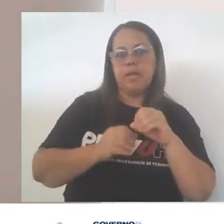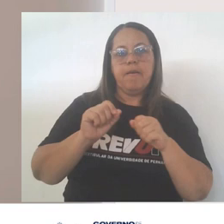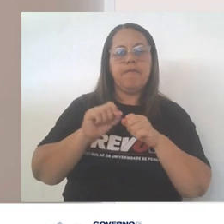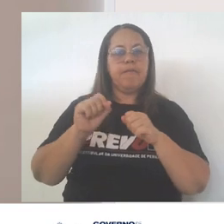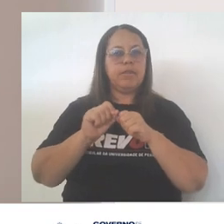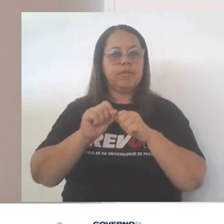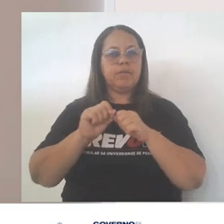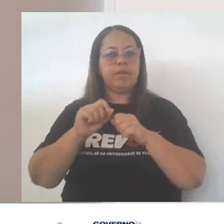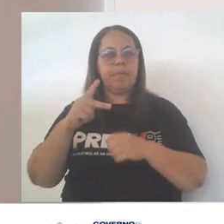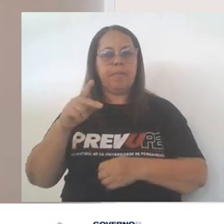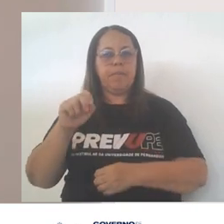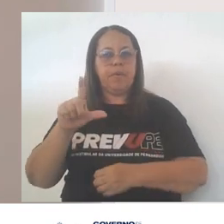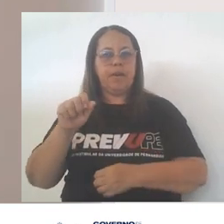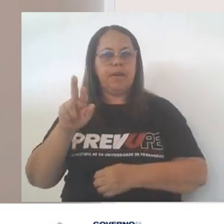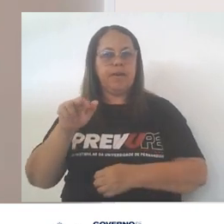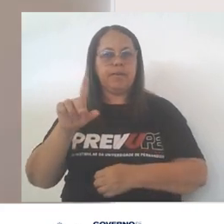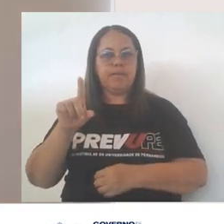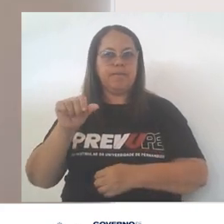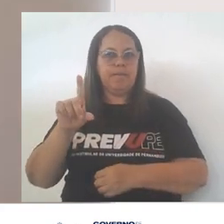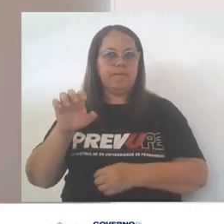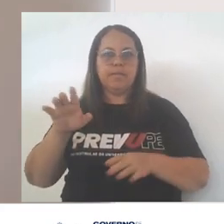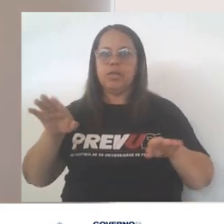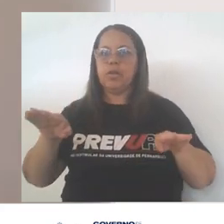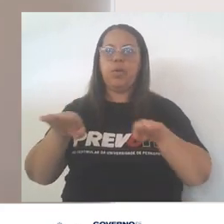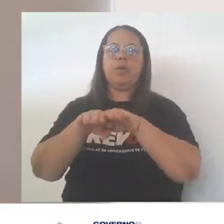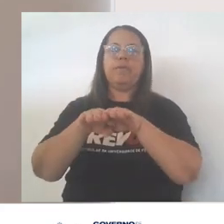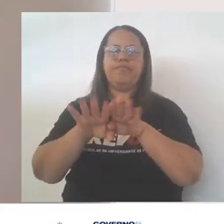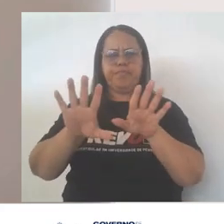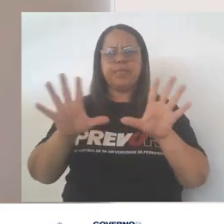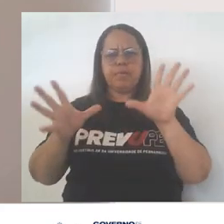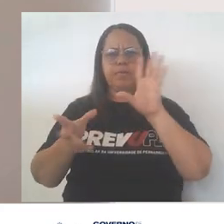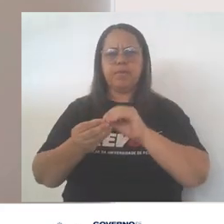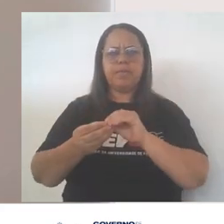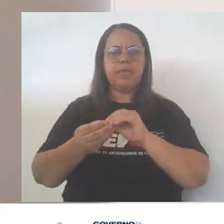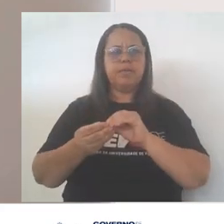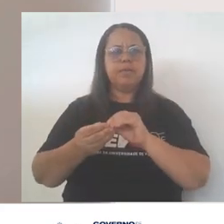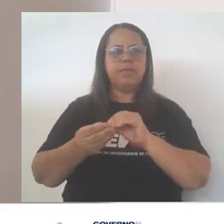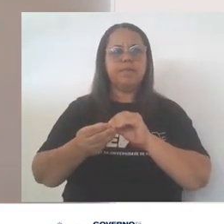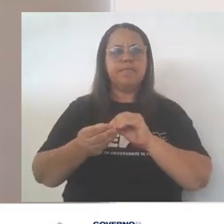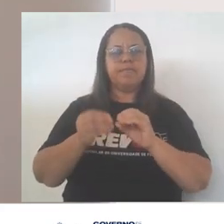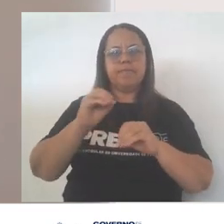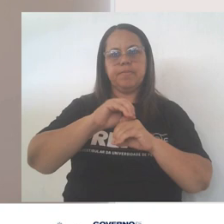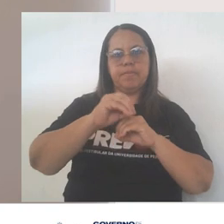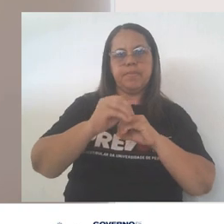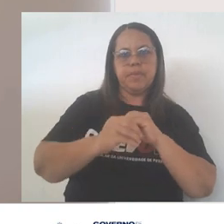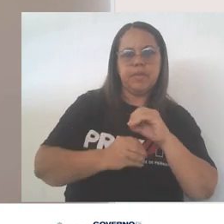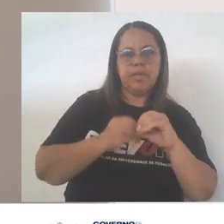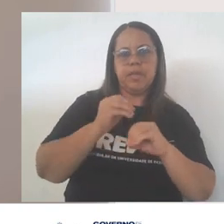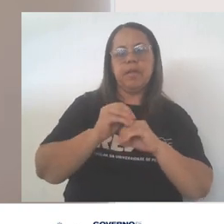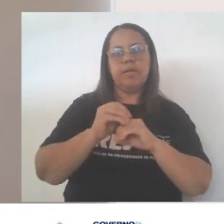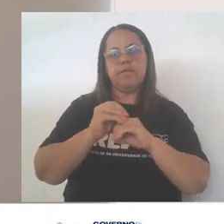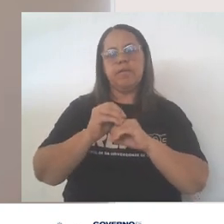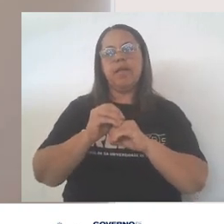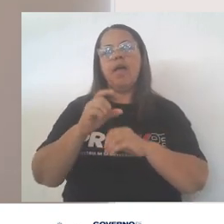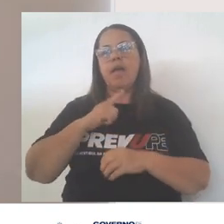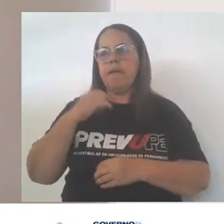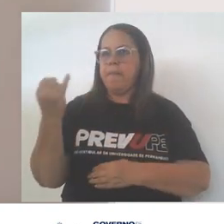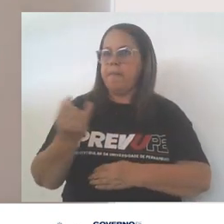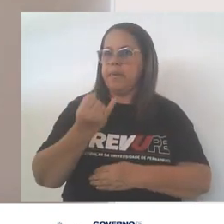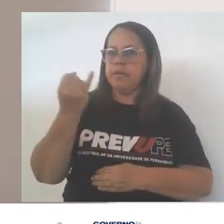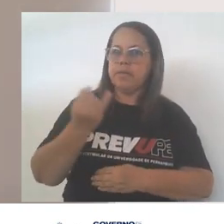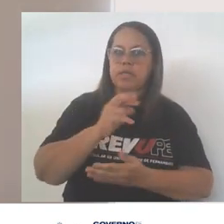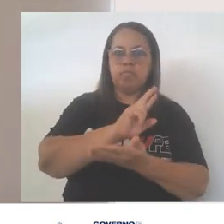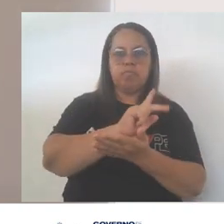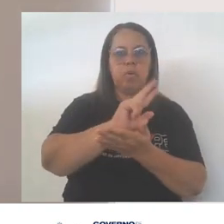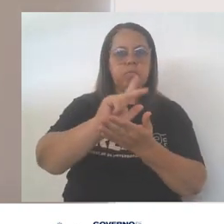polaridades se igualem. Resumindo, a polaridade de uma molécula desempenha um papel significativo em várias